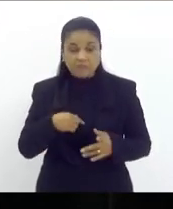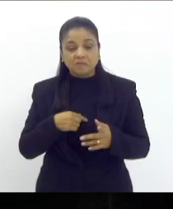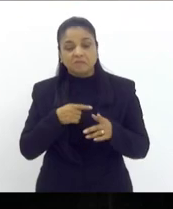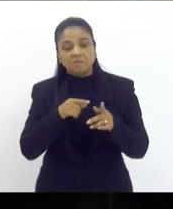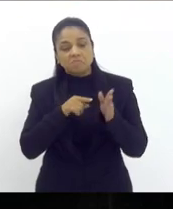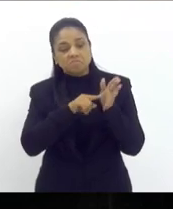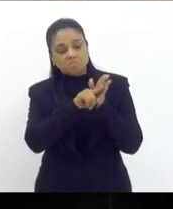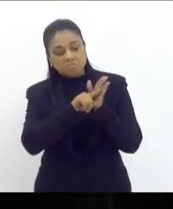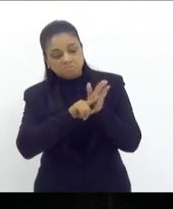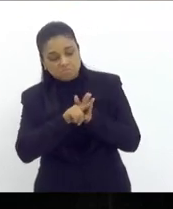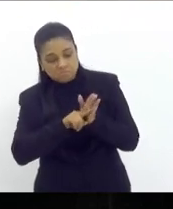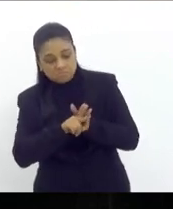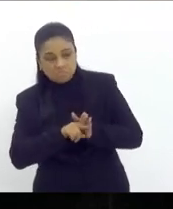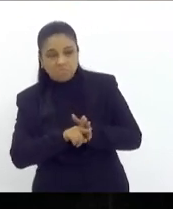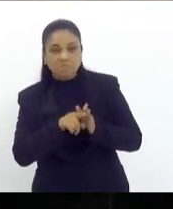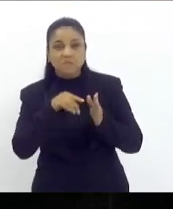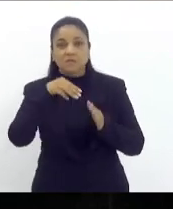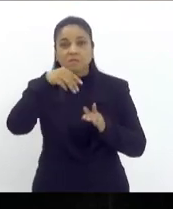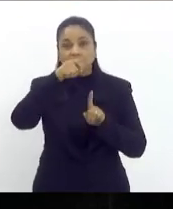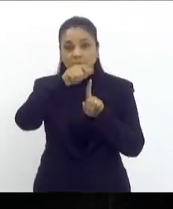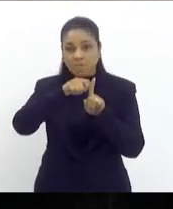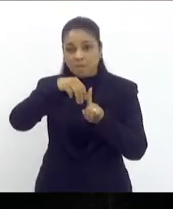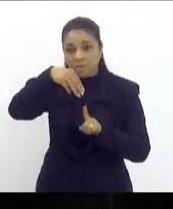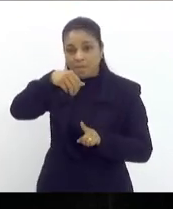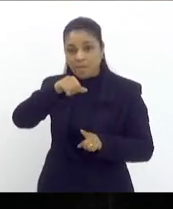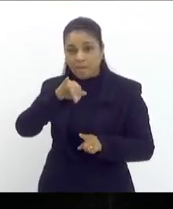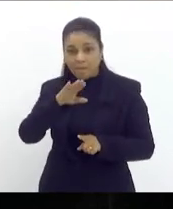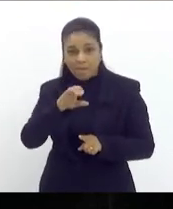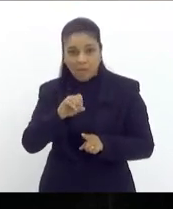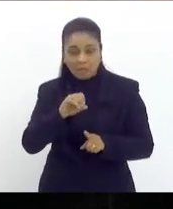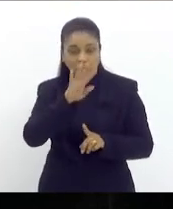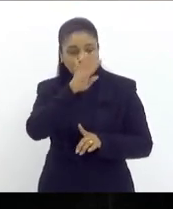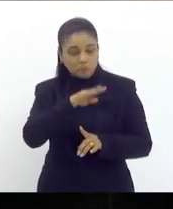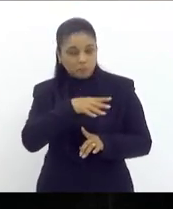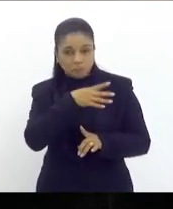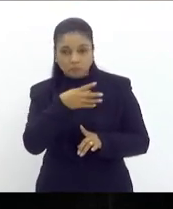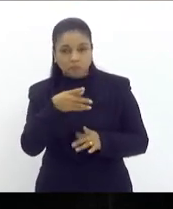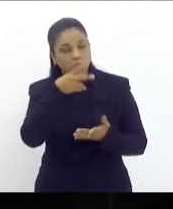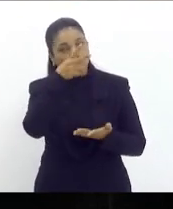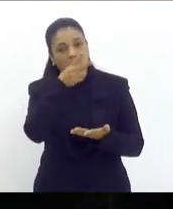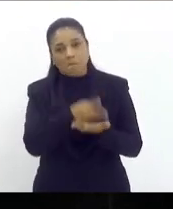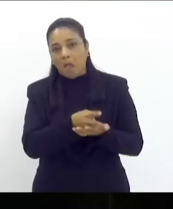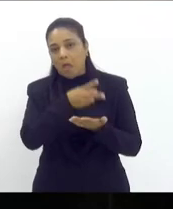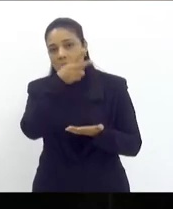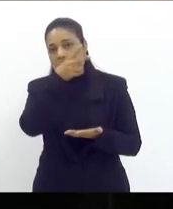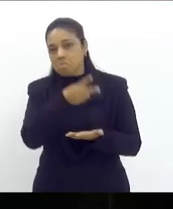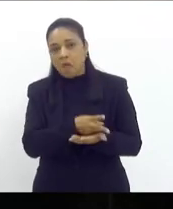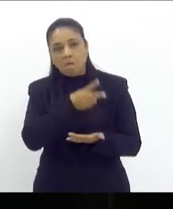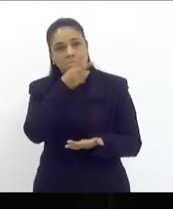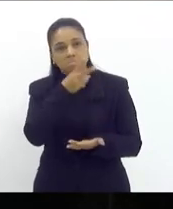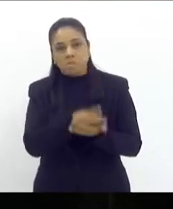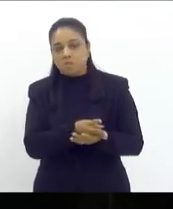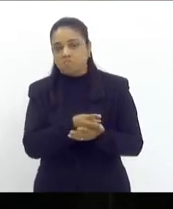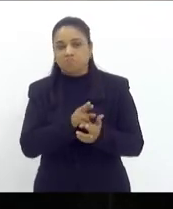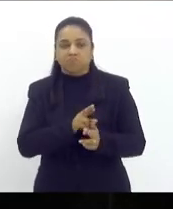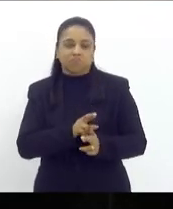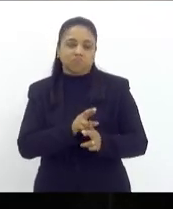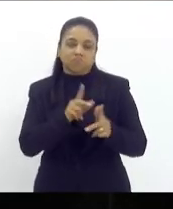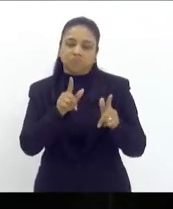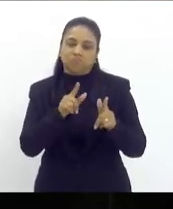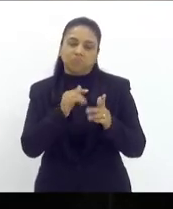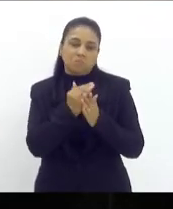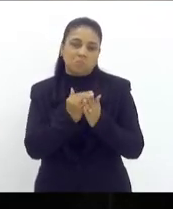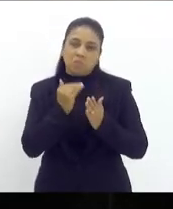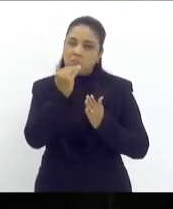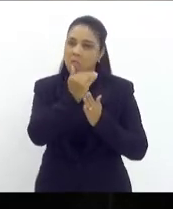que o quadro não se alterou o quadro não se alterou continua a